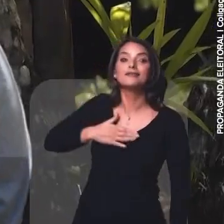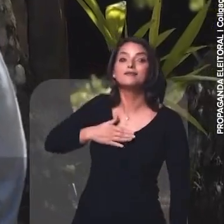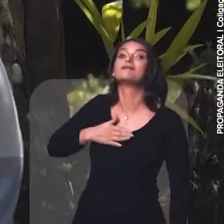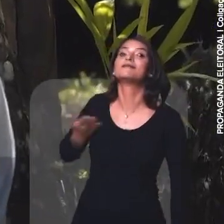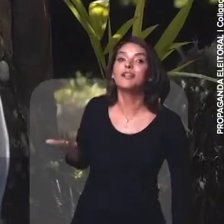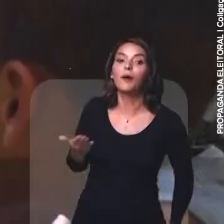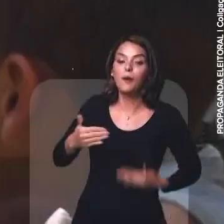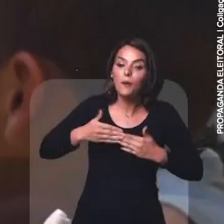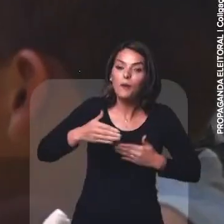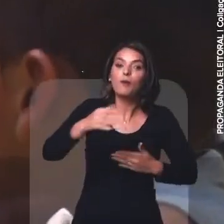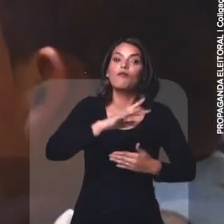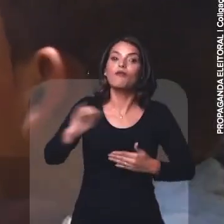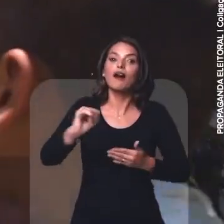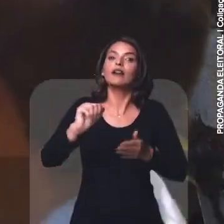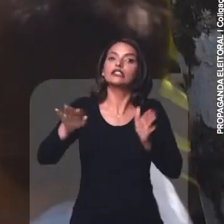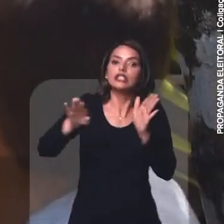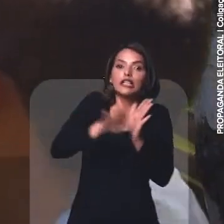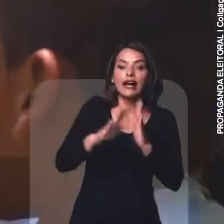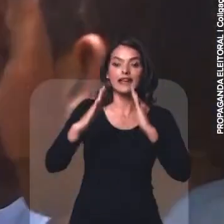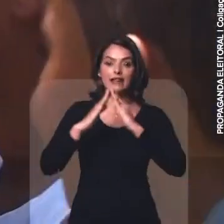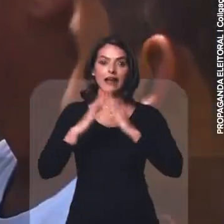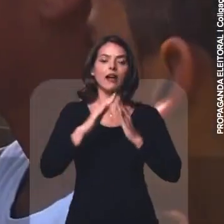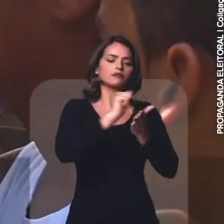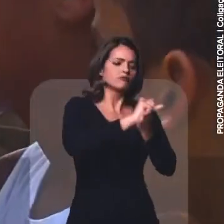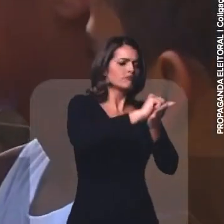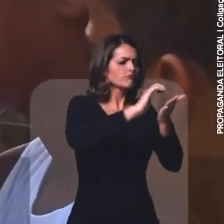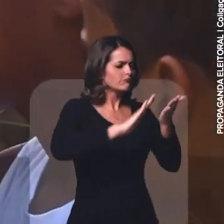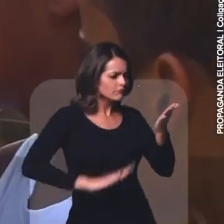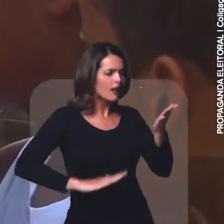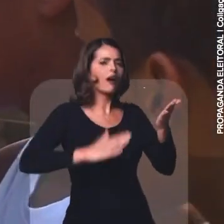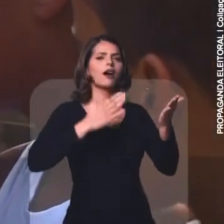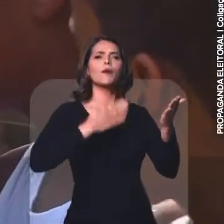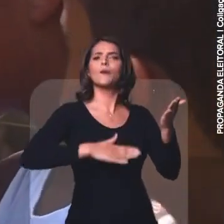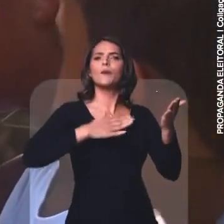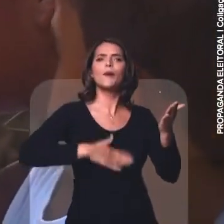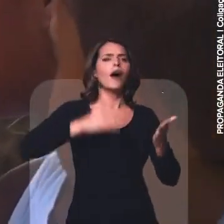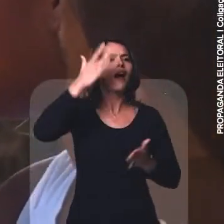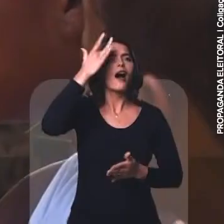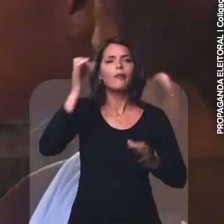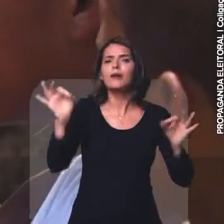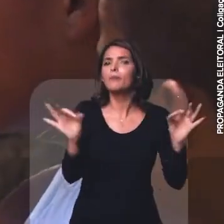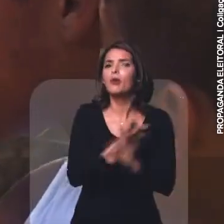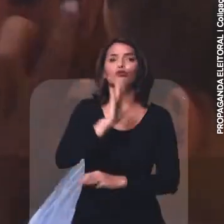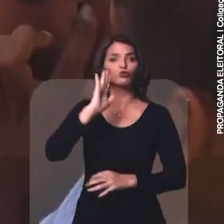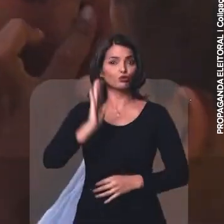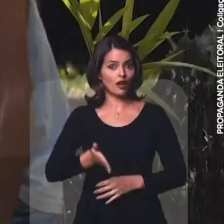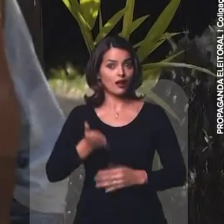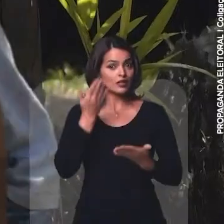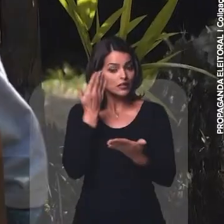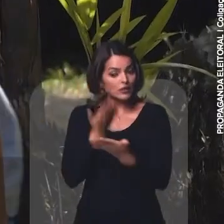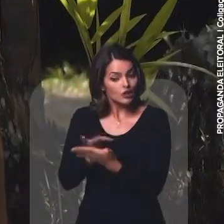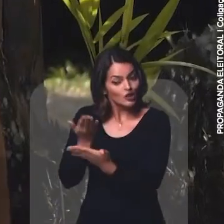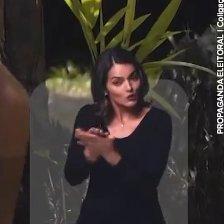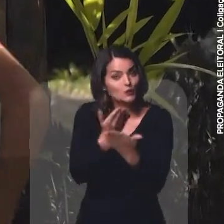Promete pro tio? Promete? Tá aqui pra frente, tu vai fazer o dever. Quando chegar da escola, já faz o dever no mesmo dia pro dia seguinte.